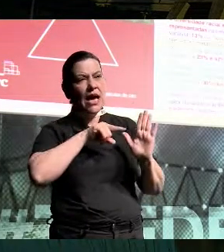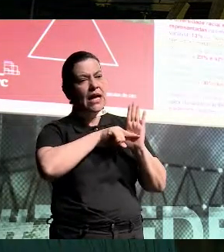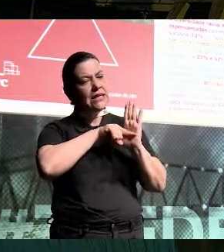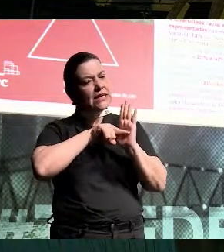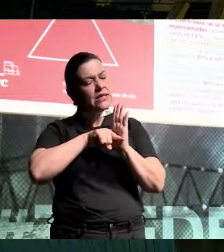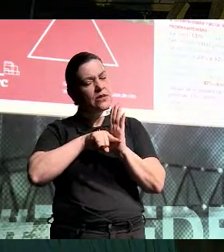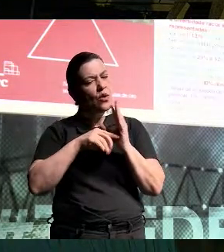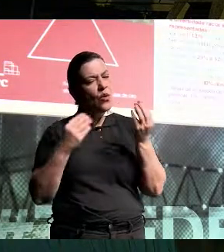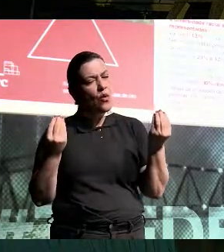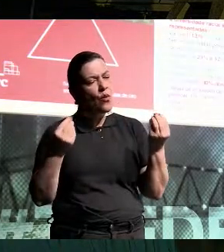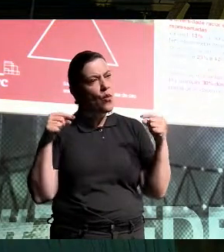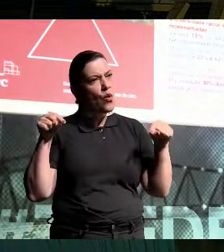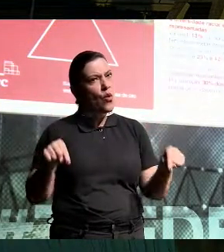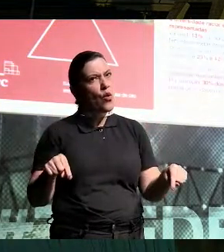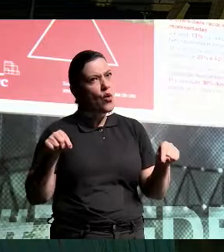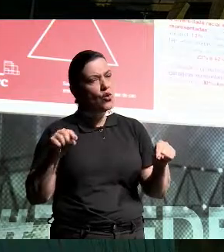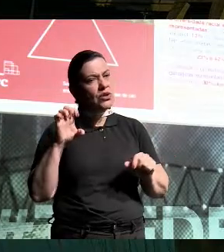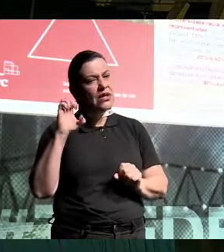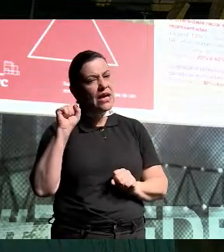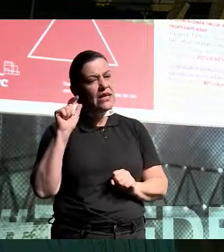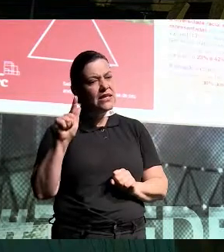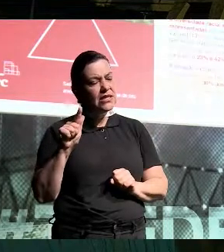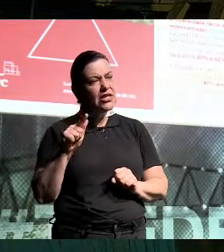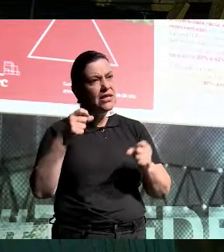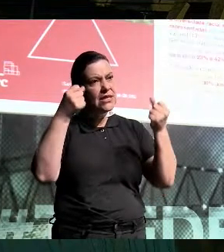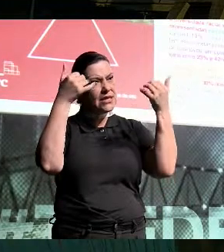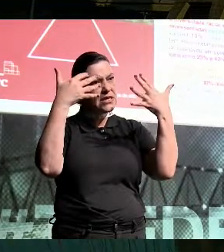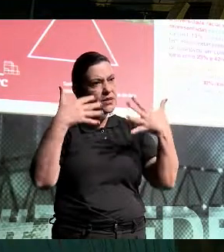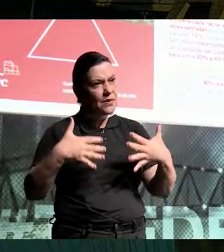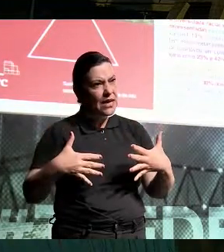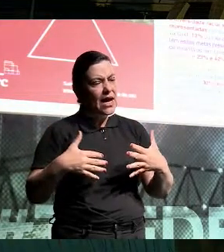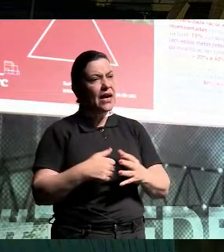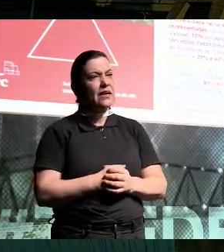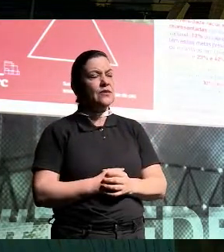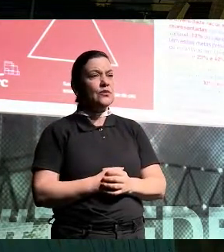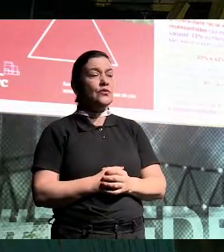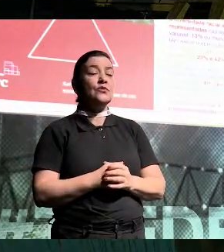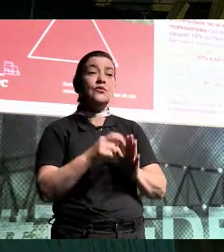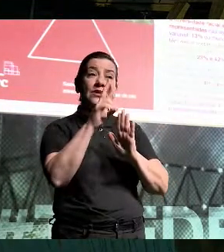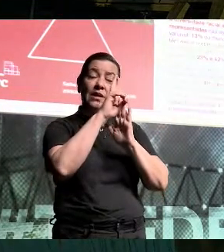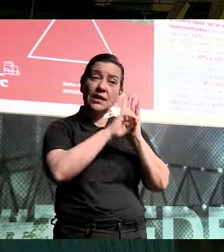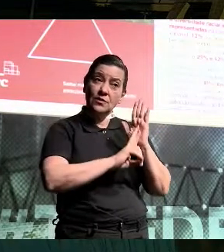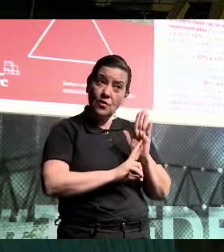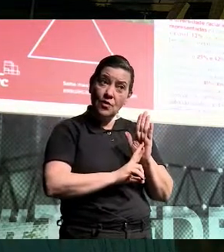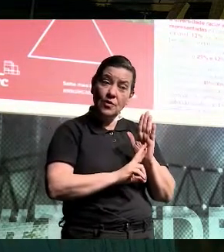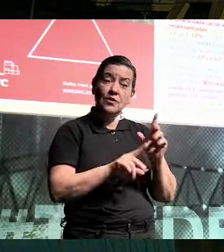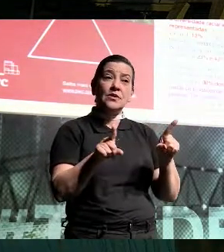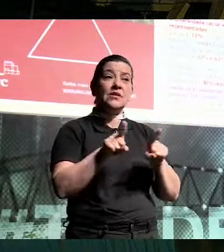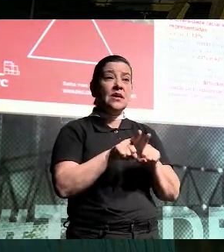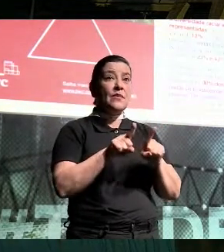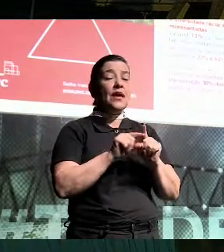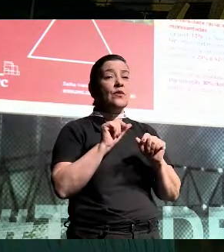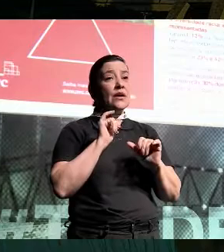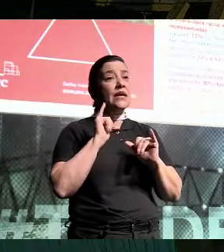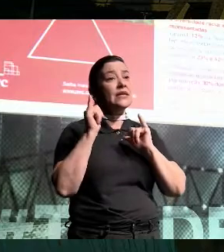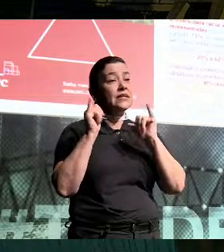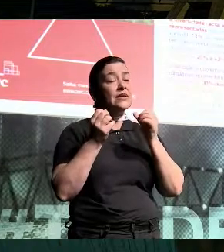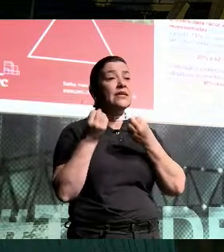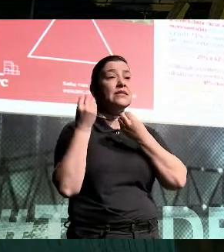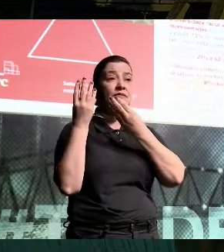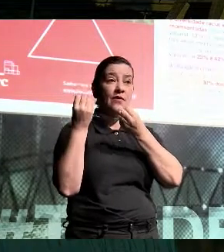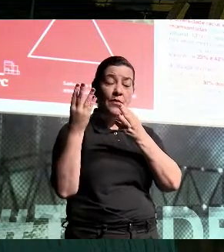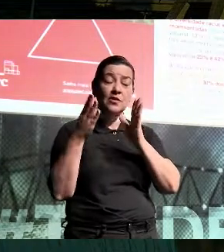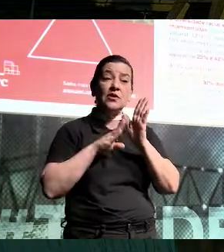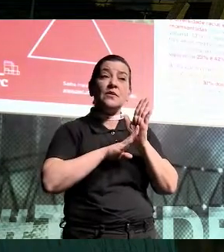como é que hoje o ESG está sendo relatado nos relatórios, nos reports para as bolsas.